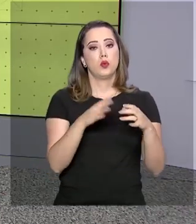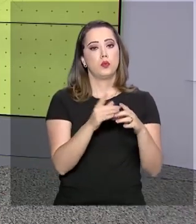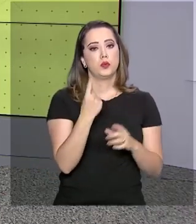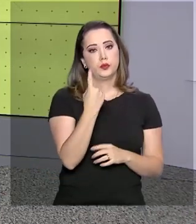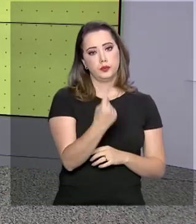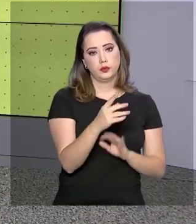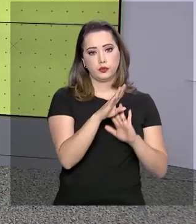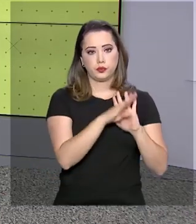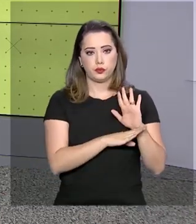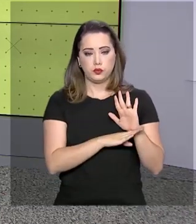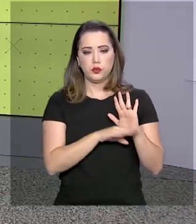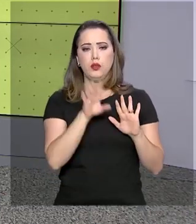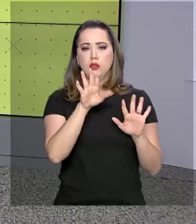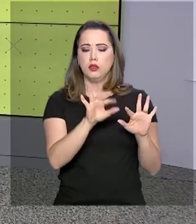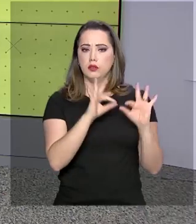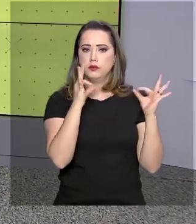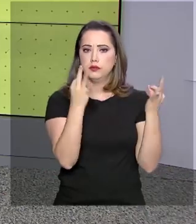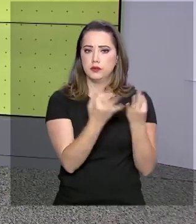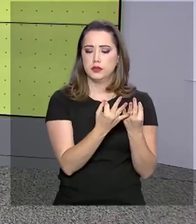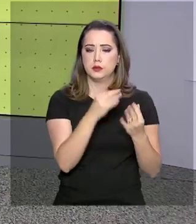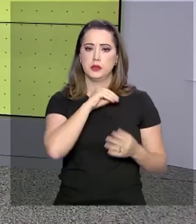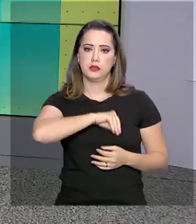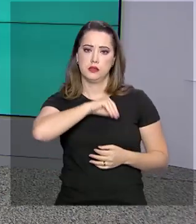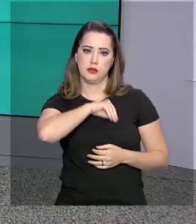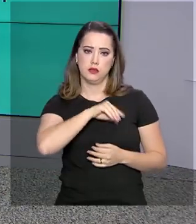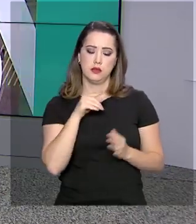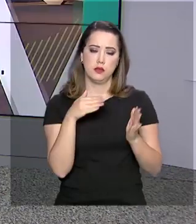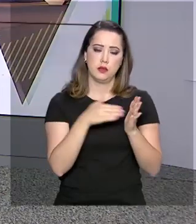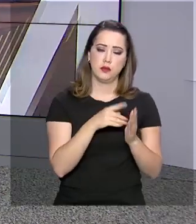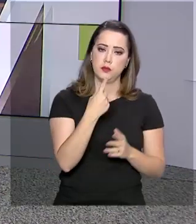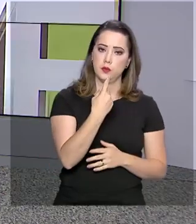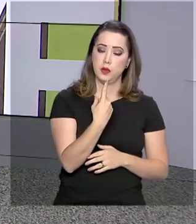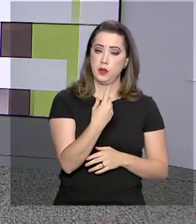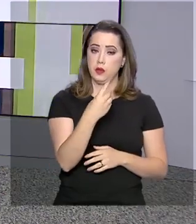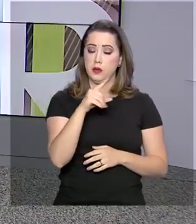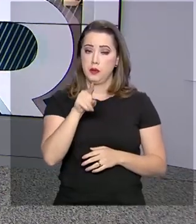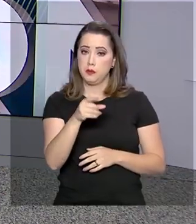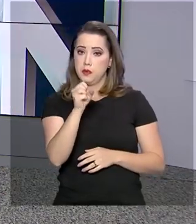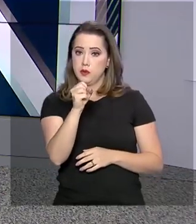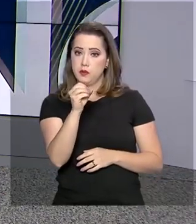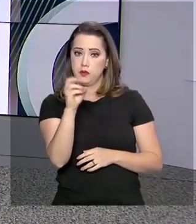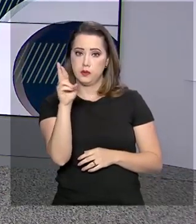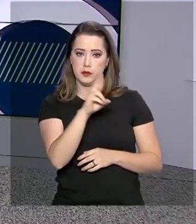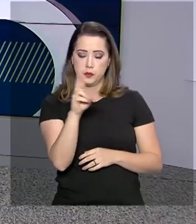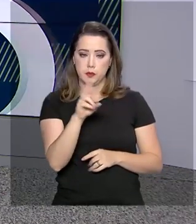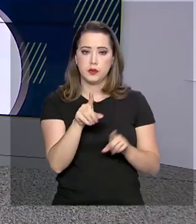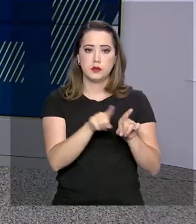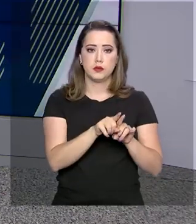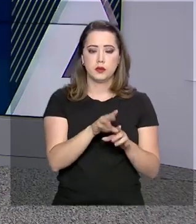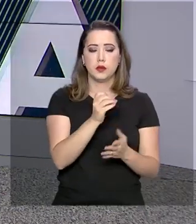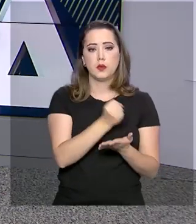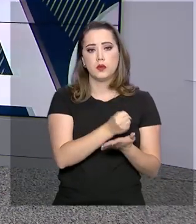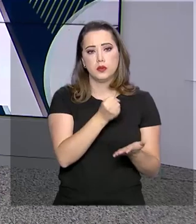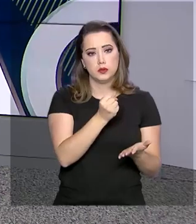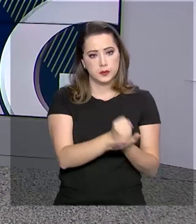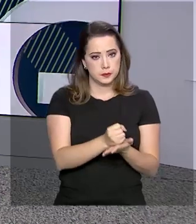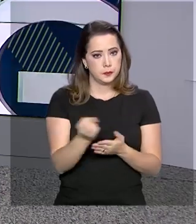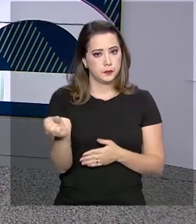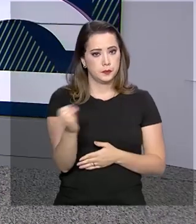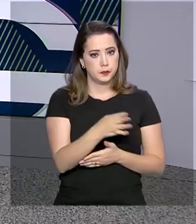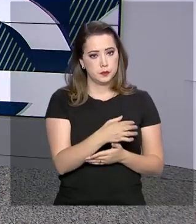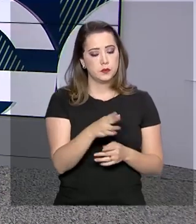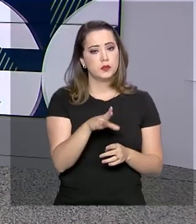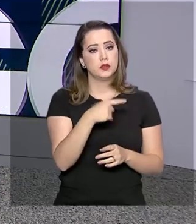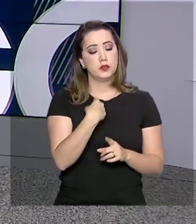programa, que atende famílias com renda mensal de até R$.800. A iniciativa também permite a formalização de novas